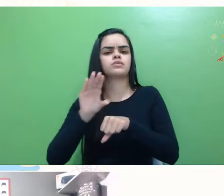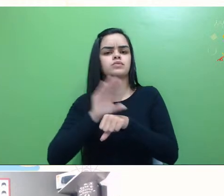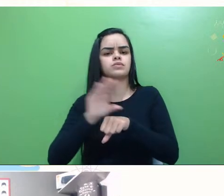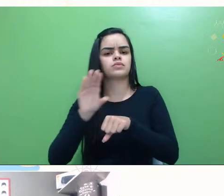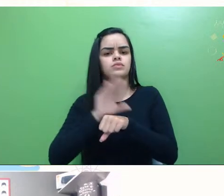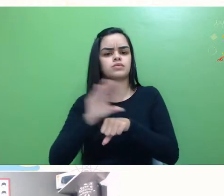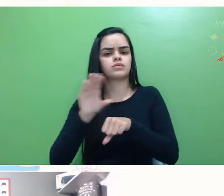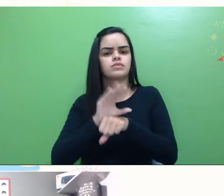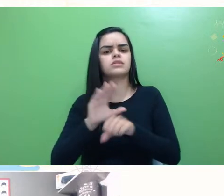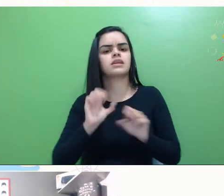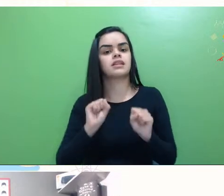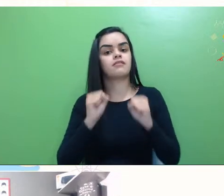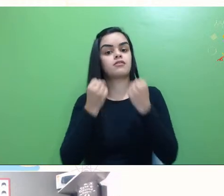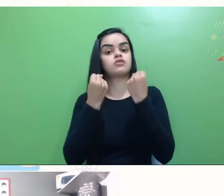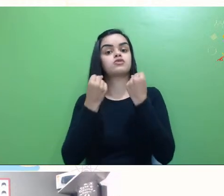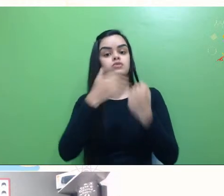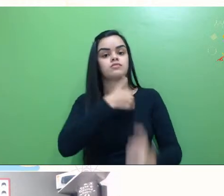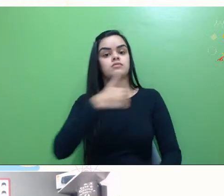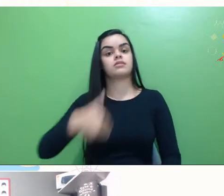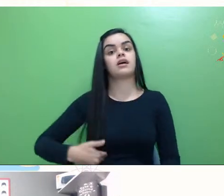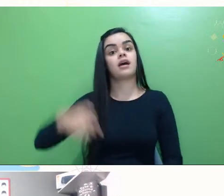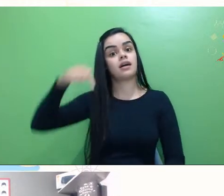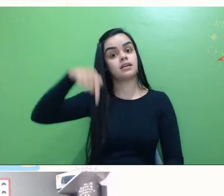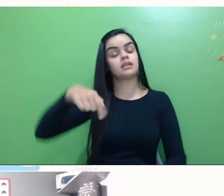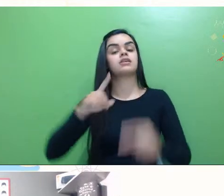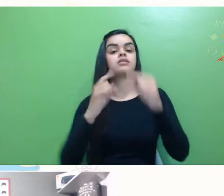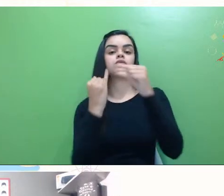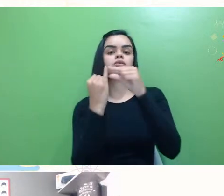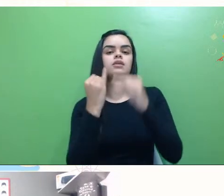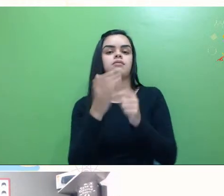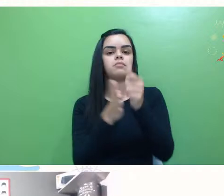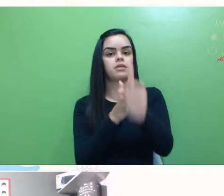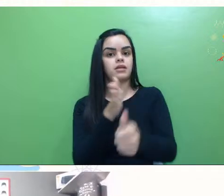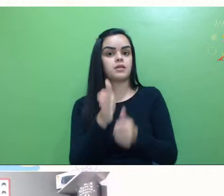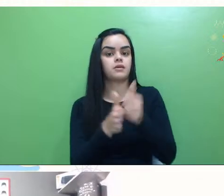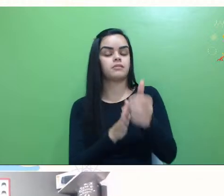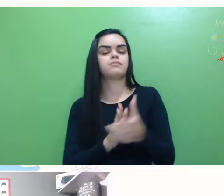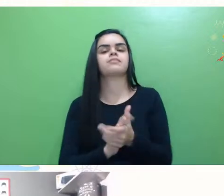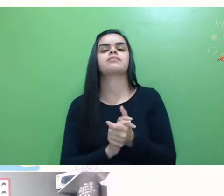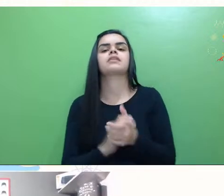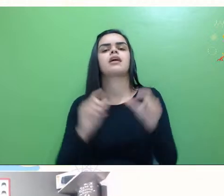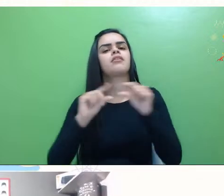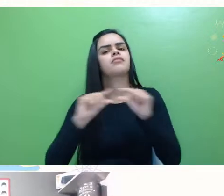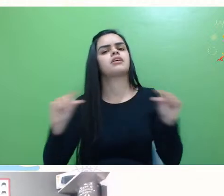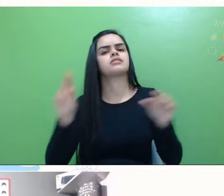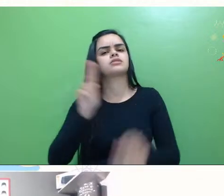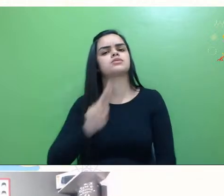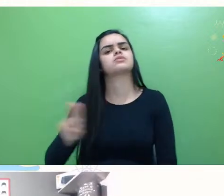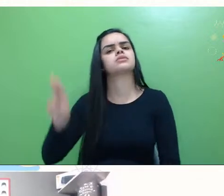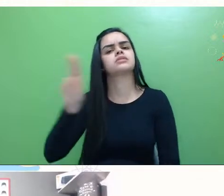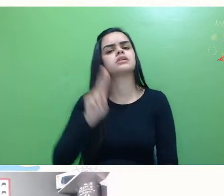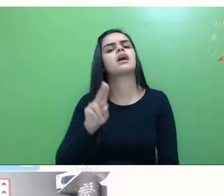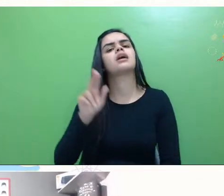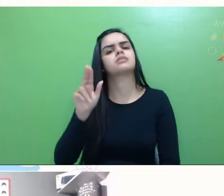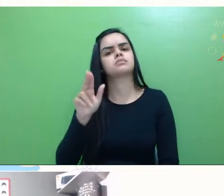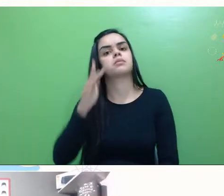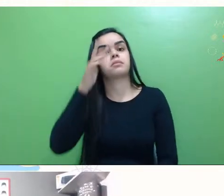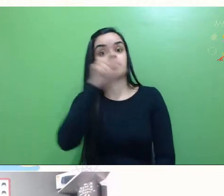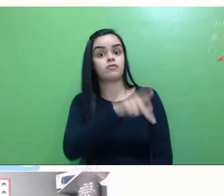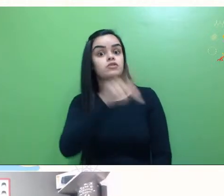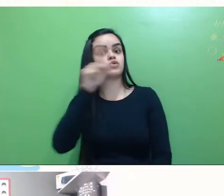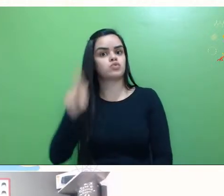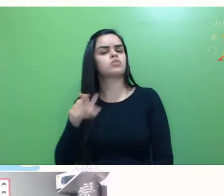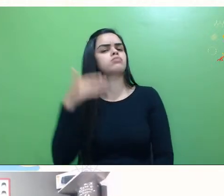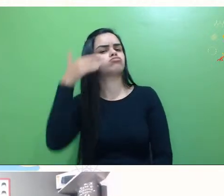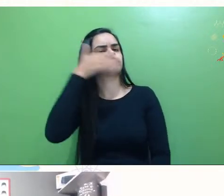FIC de Defensores Populares aqui do Campus Paranaguá, Essa frase, ela foi utilizada no discurso de uma docente do curso